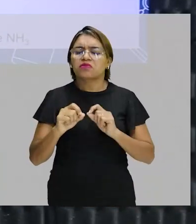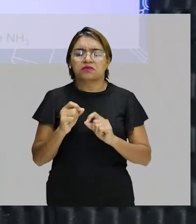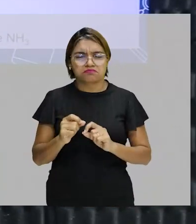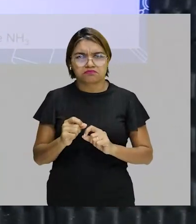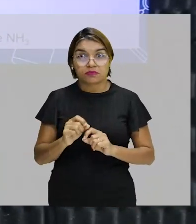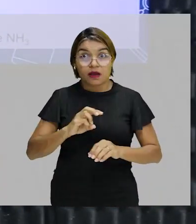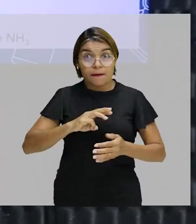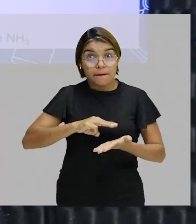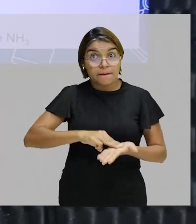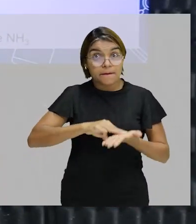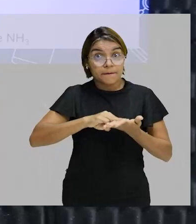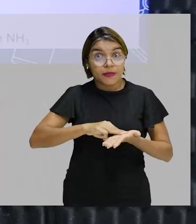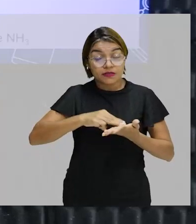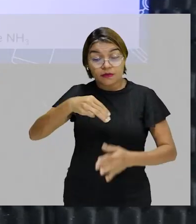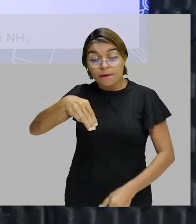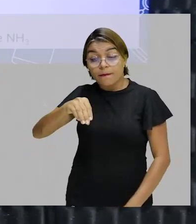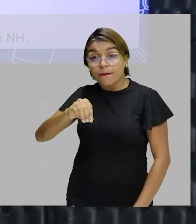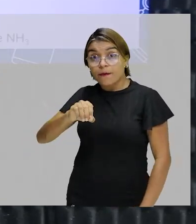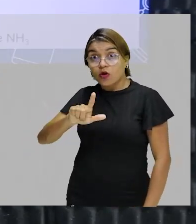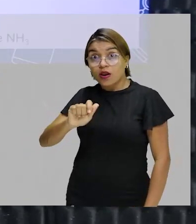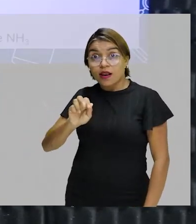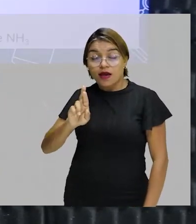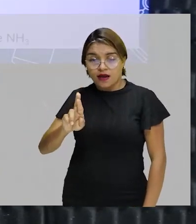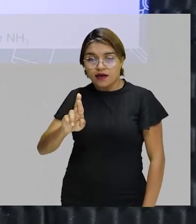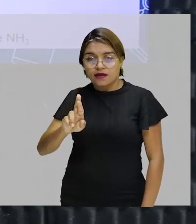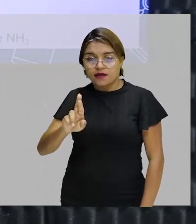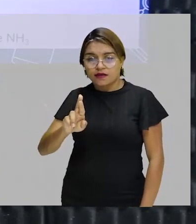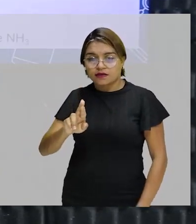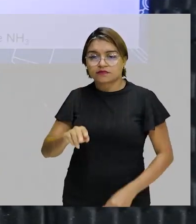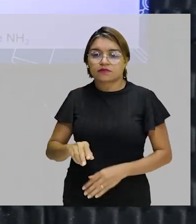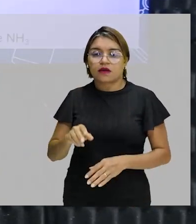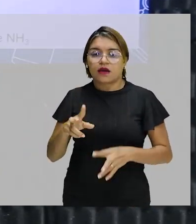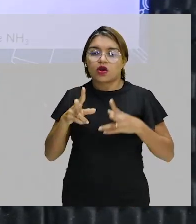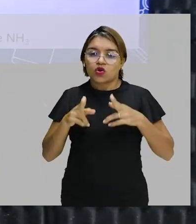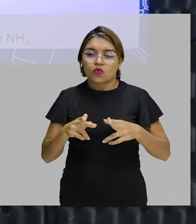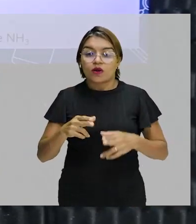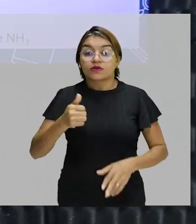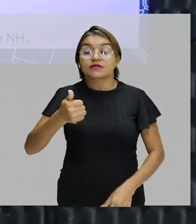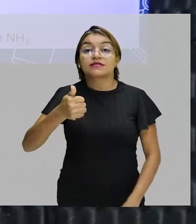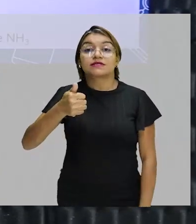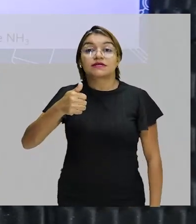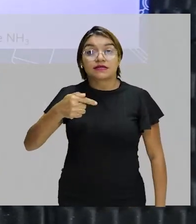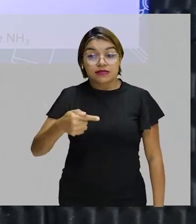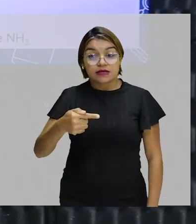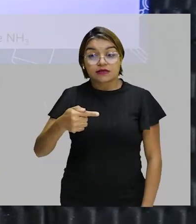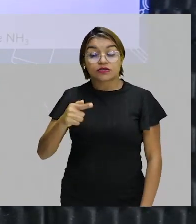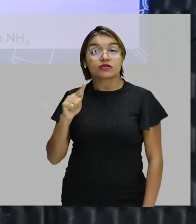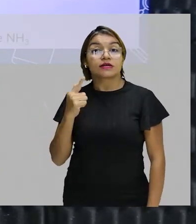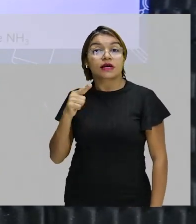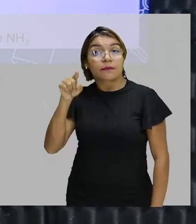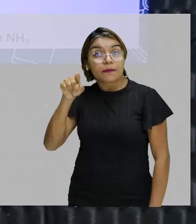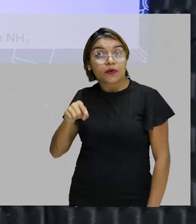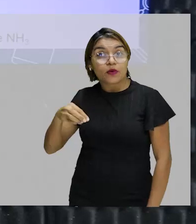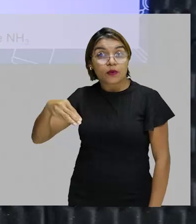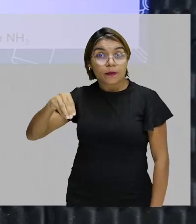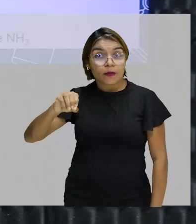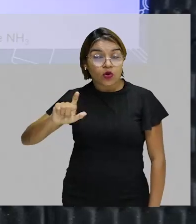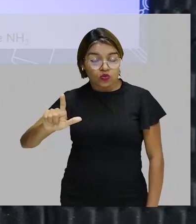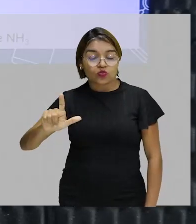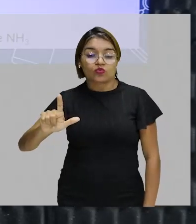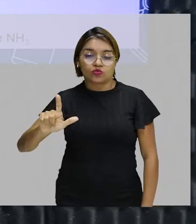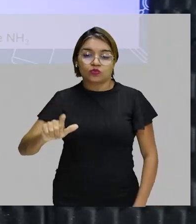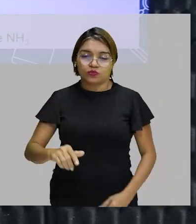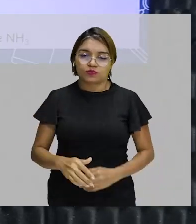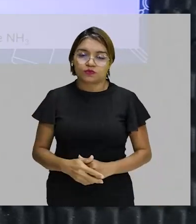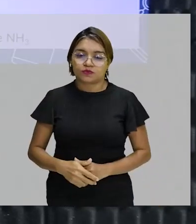que a massa molar da amônia equivale a 17 gramas por mol, certo? A massa molar, 17